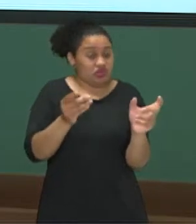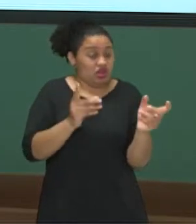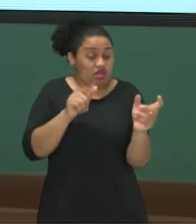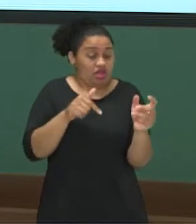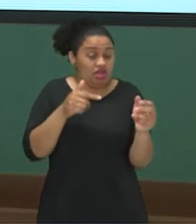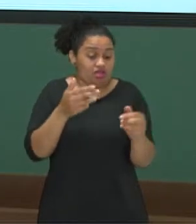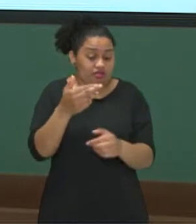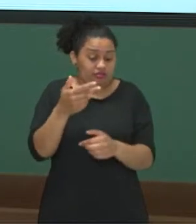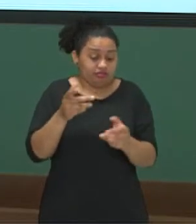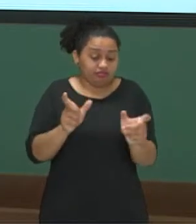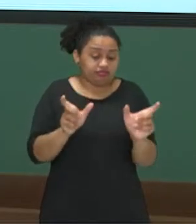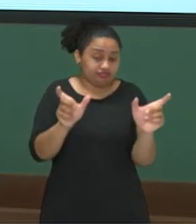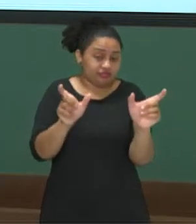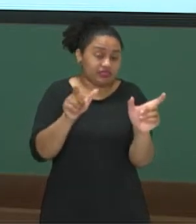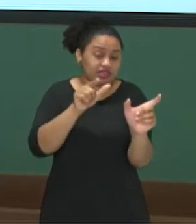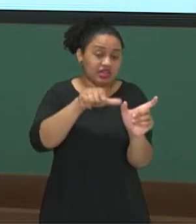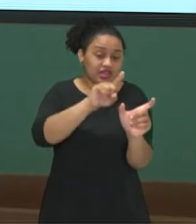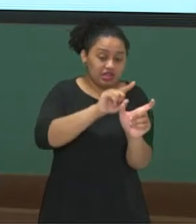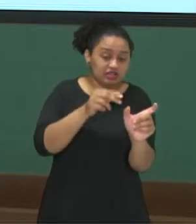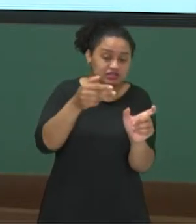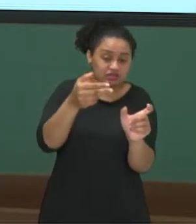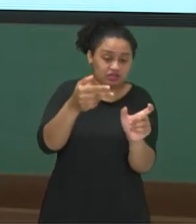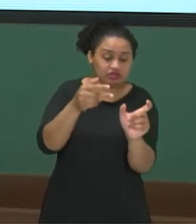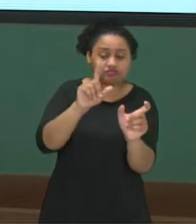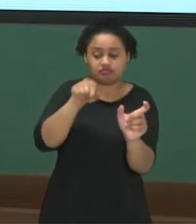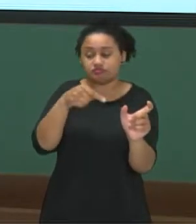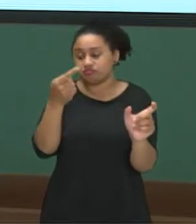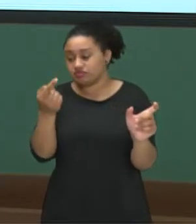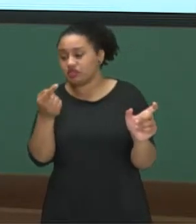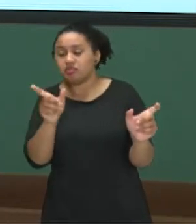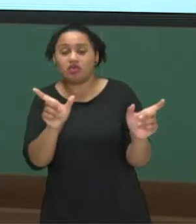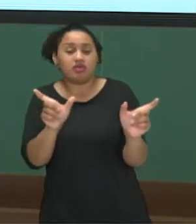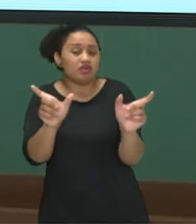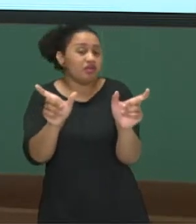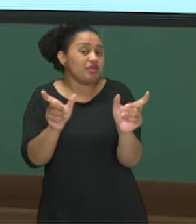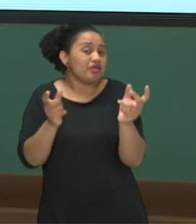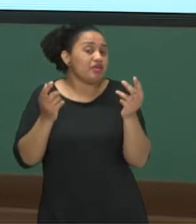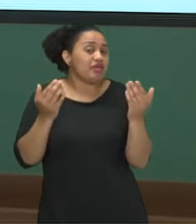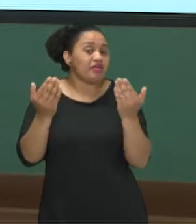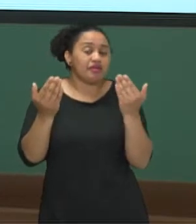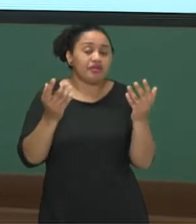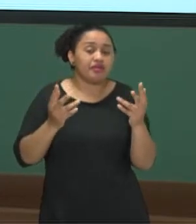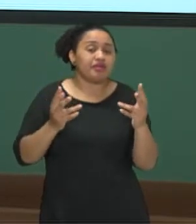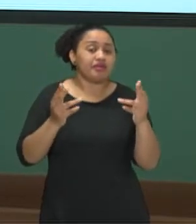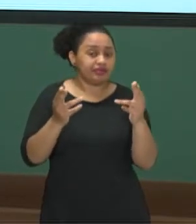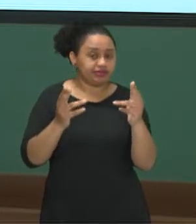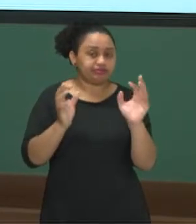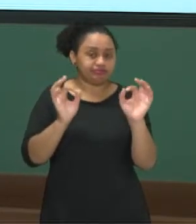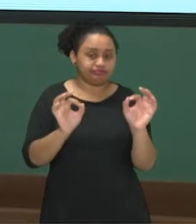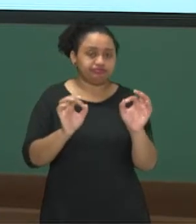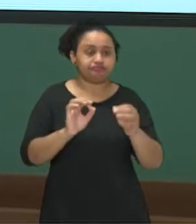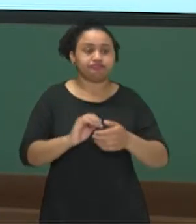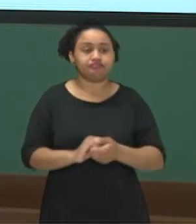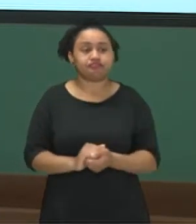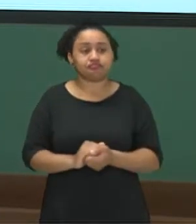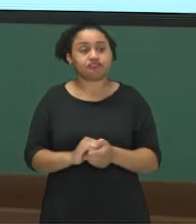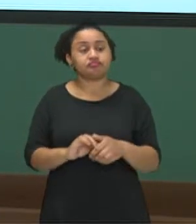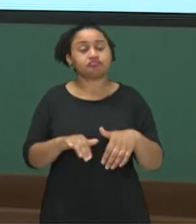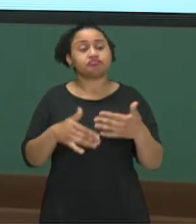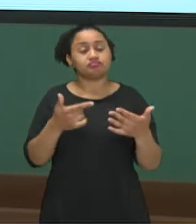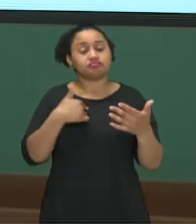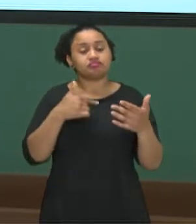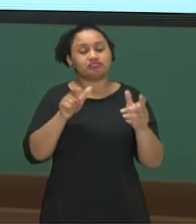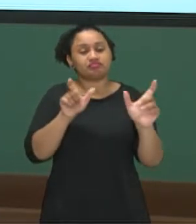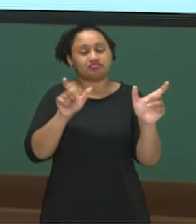igualdade é o que está antes do sinal de igual, depois do sinal de igual. Então, são duas partes sendo comparadas. Nas